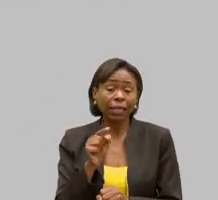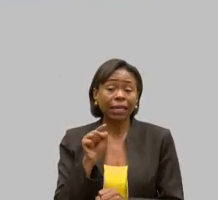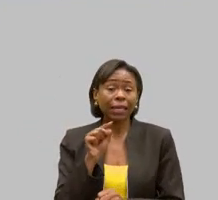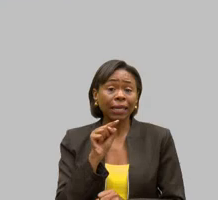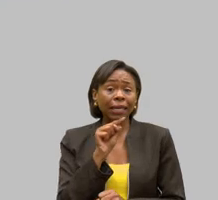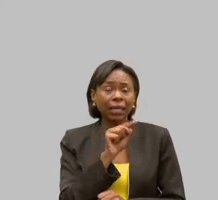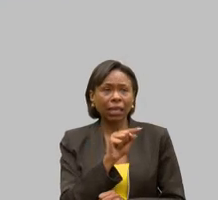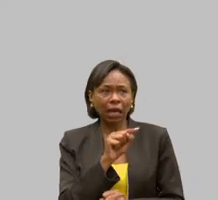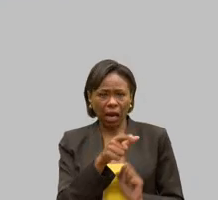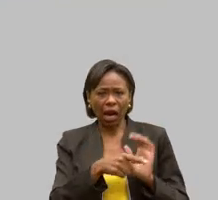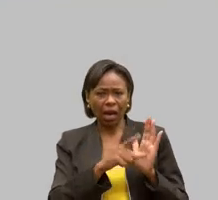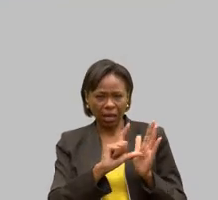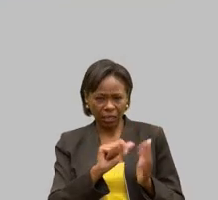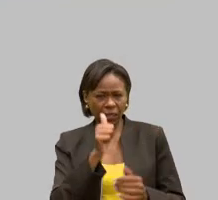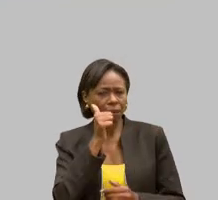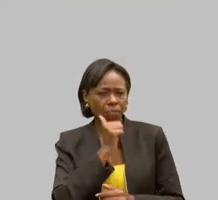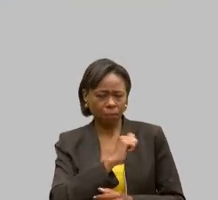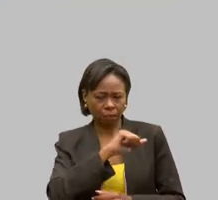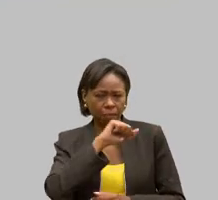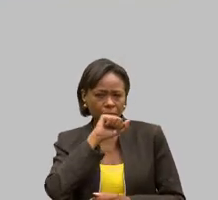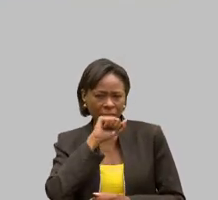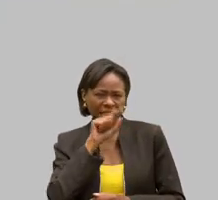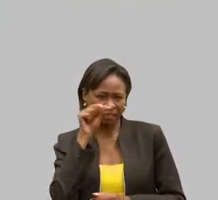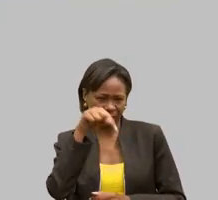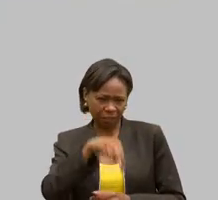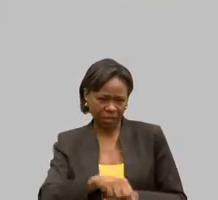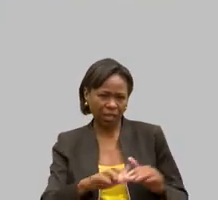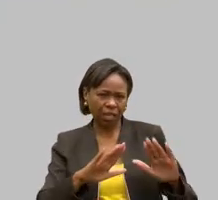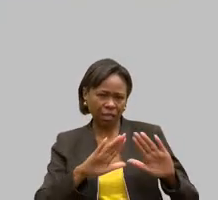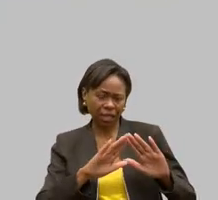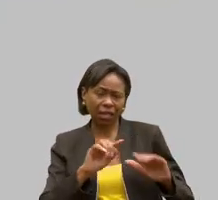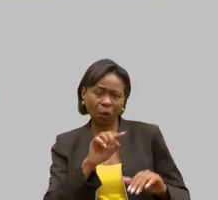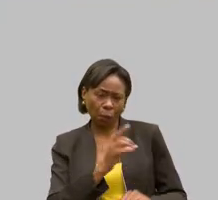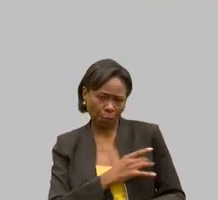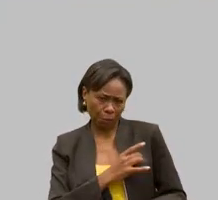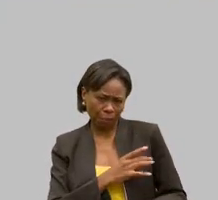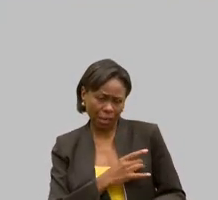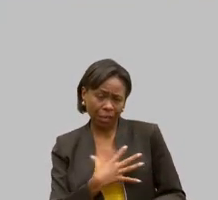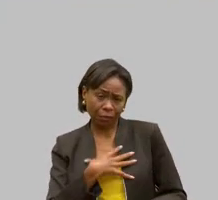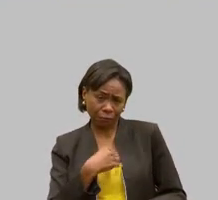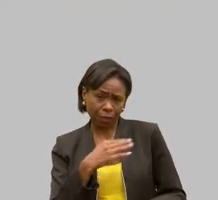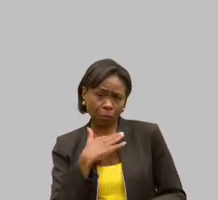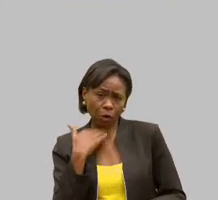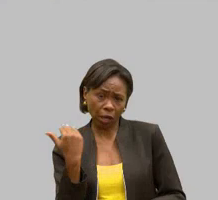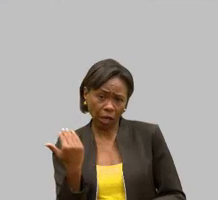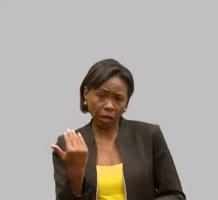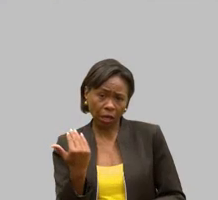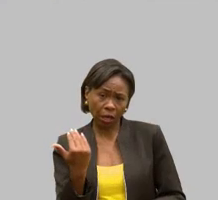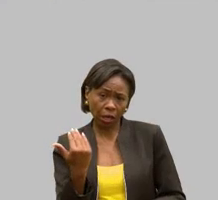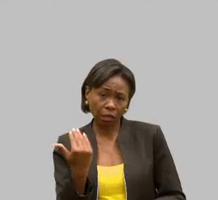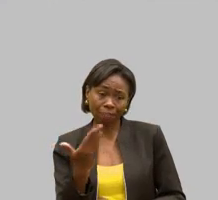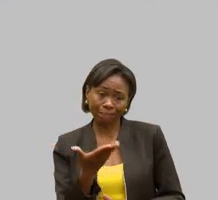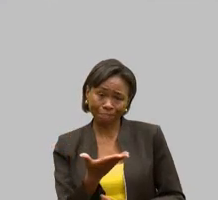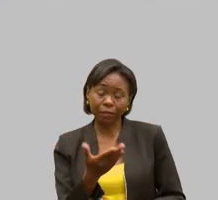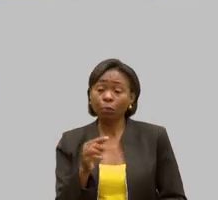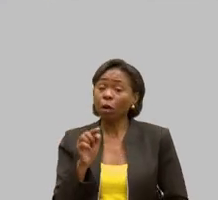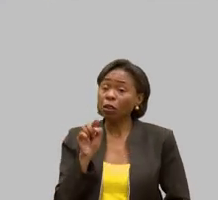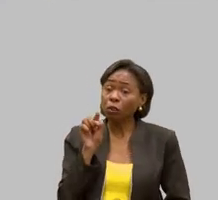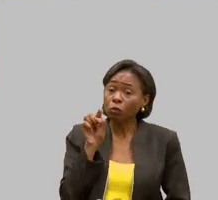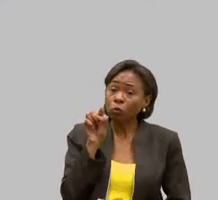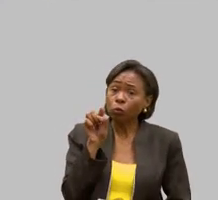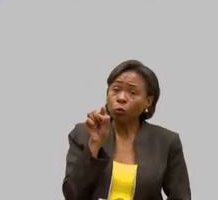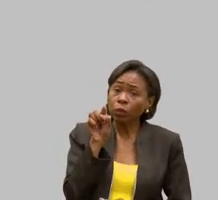oportunidade falou que na Assembleia que tinha muito medo de morrer e deixar a filha, você hoje cuida da sua mãe. A diferença